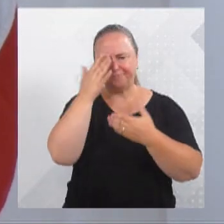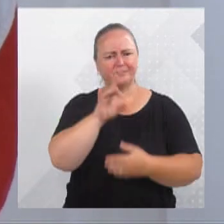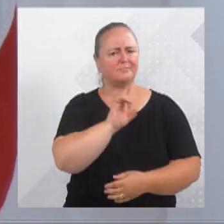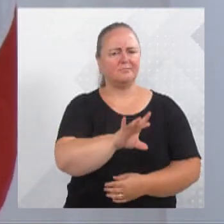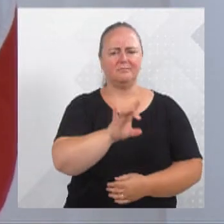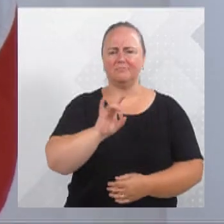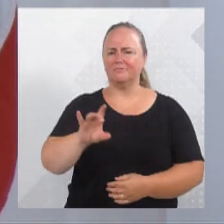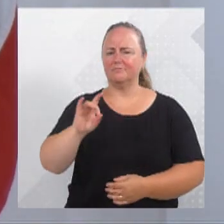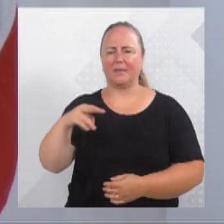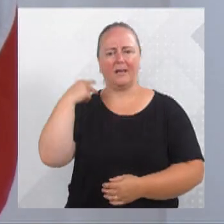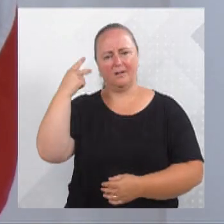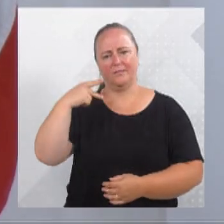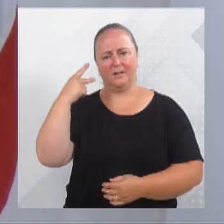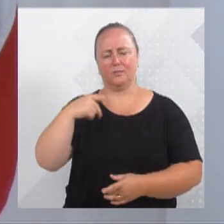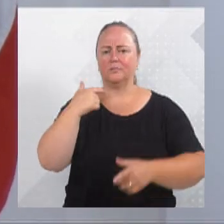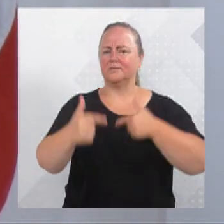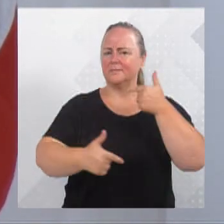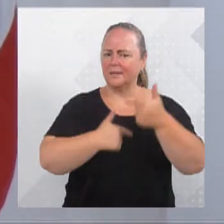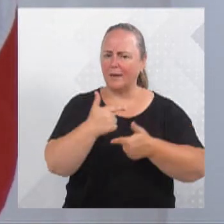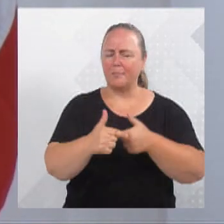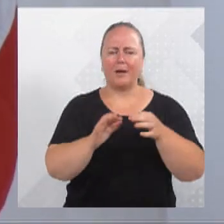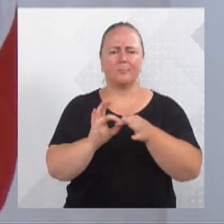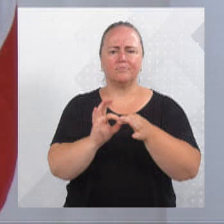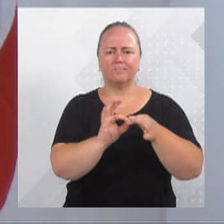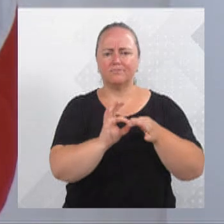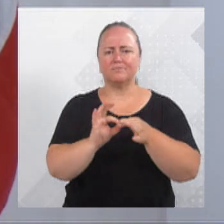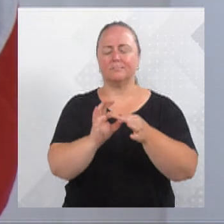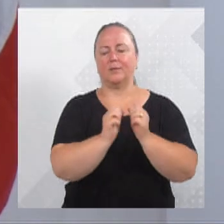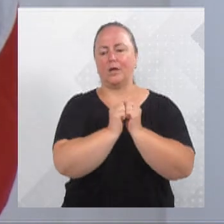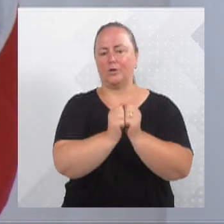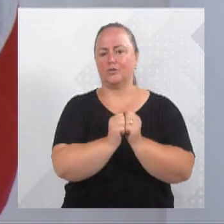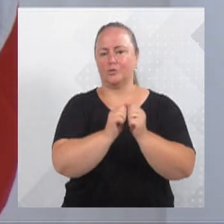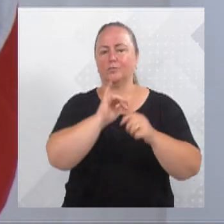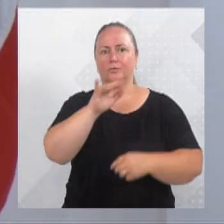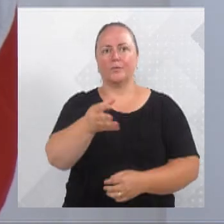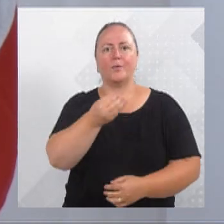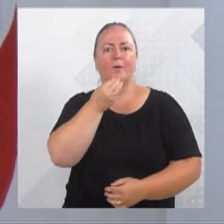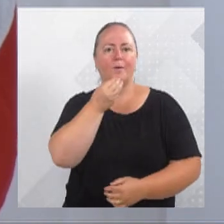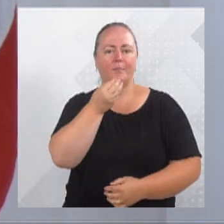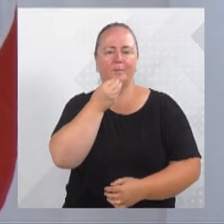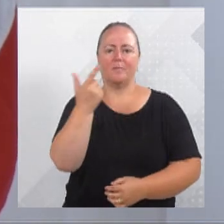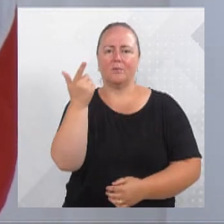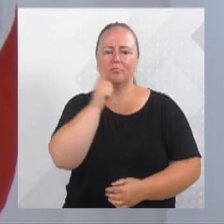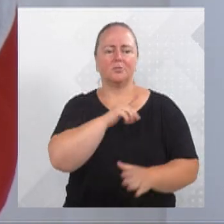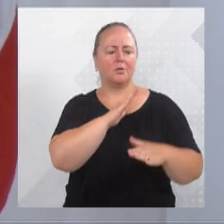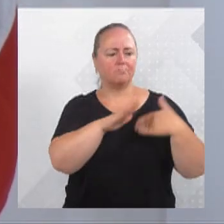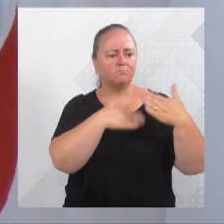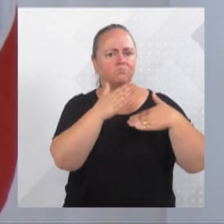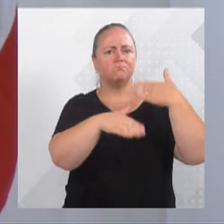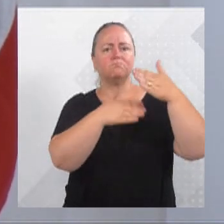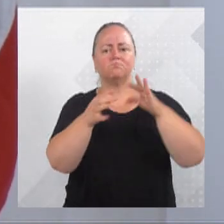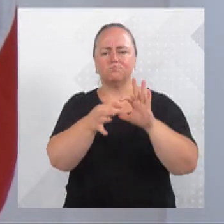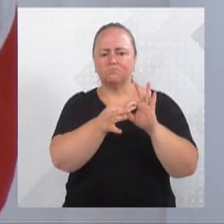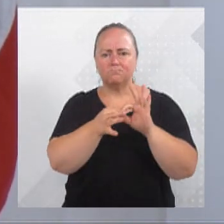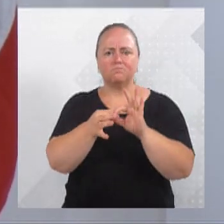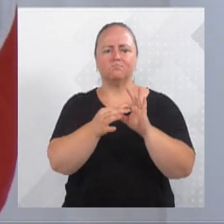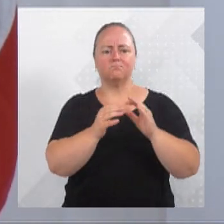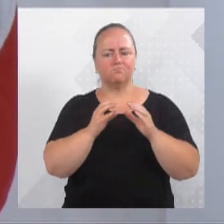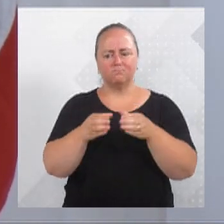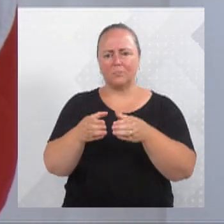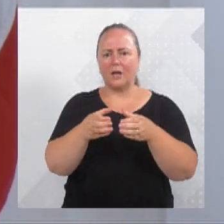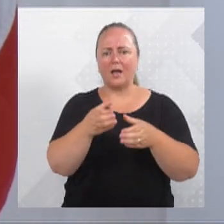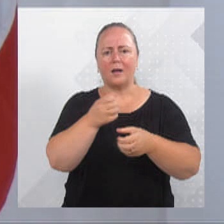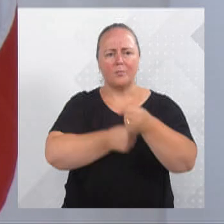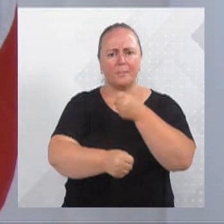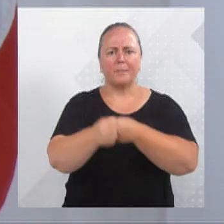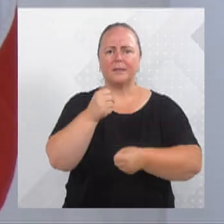trabalho, a parceria e as ações que tivemos a oportunidade de construir em conjunto durante o ano de